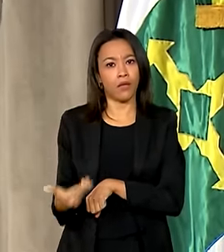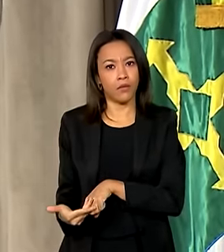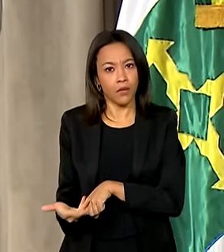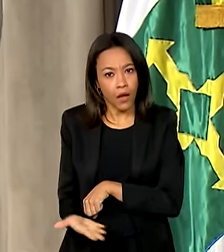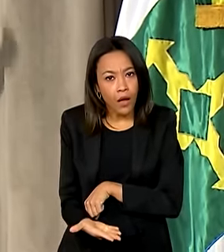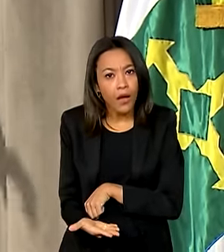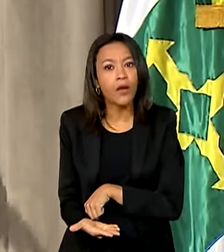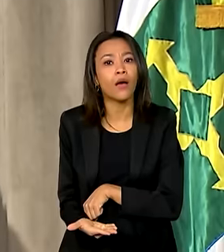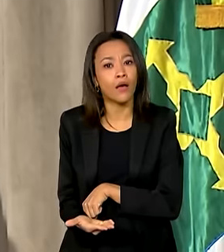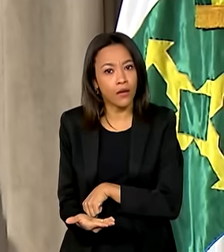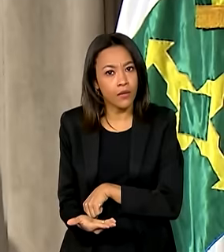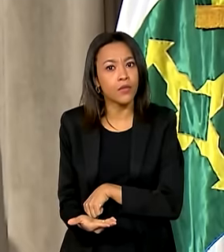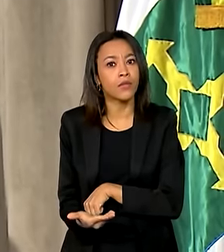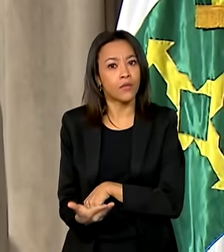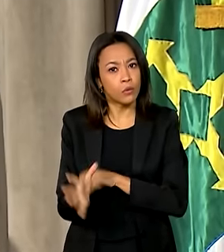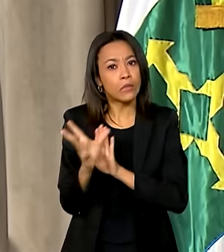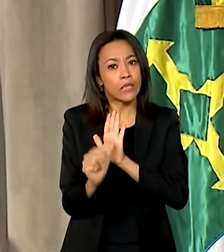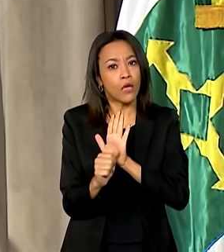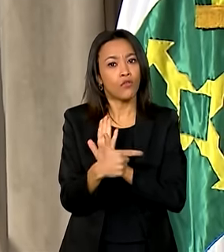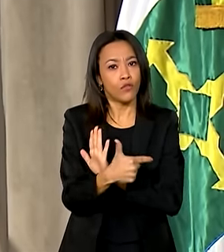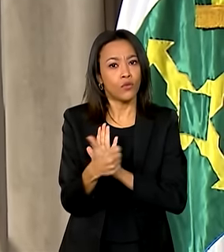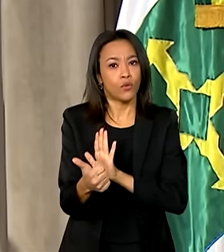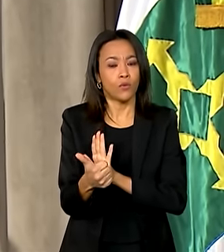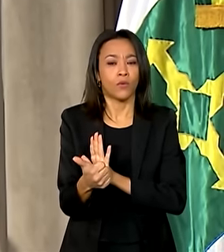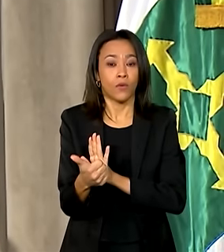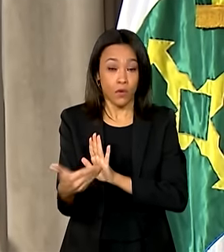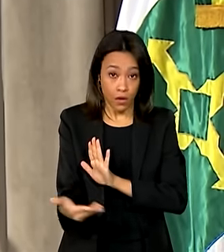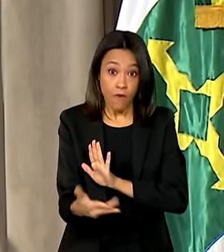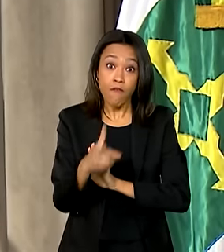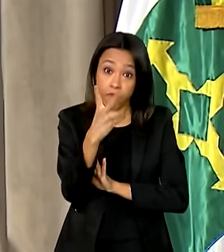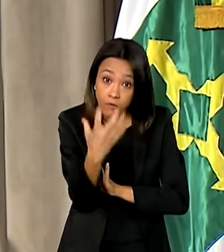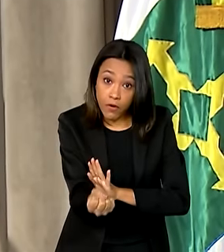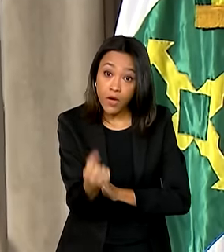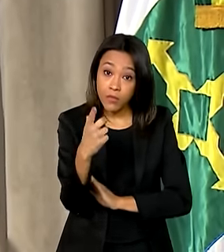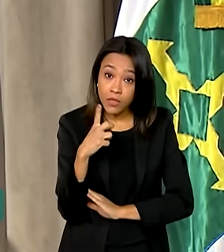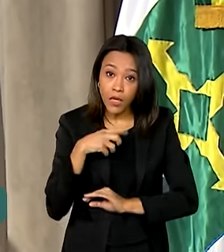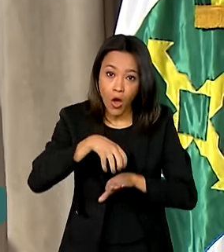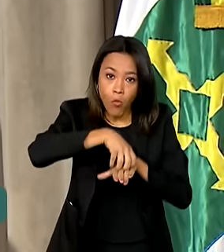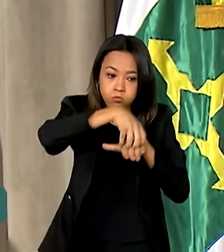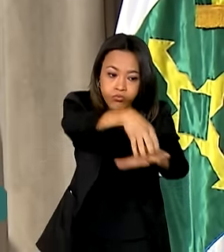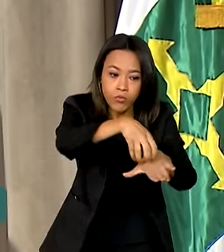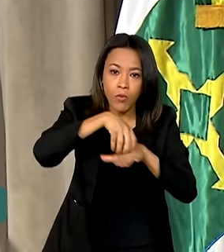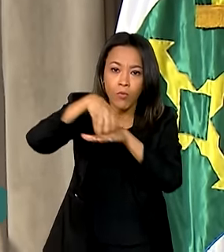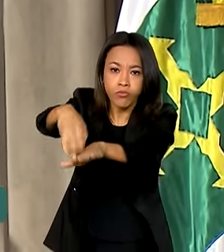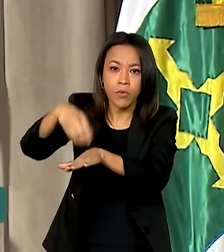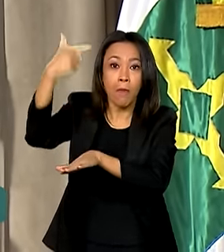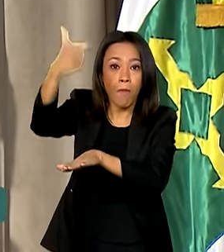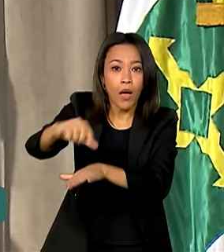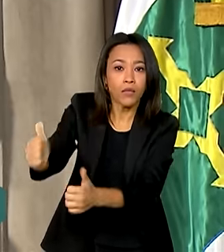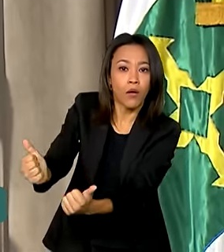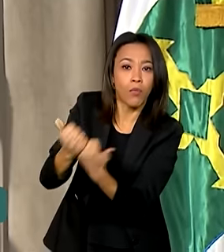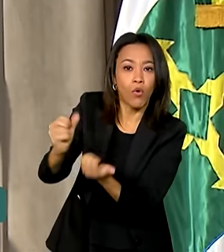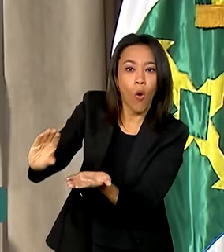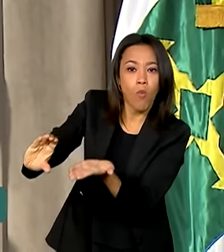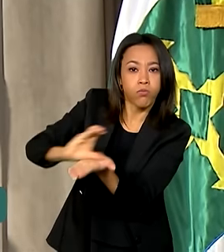século, em todo o século XXI, nós teremos em transportes mais investimentos privados do que no negócio. Isso é